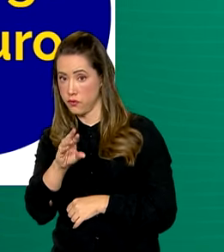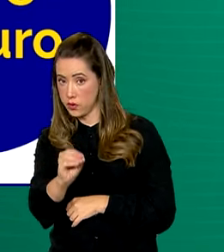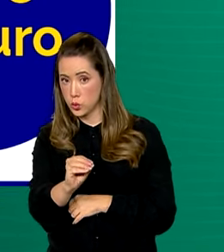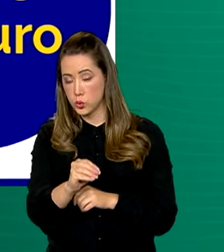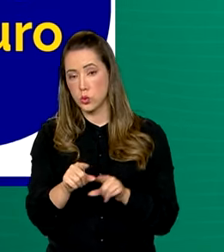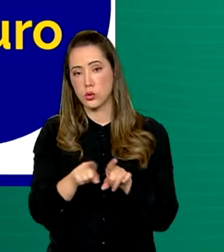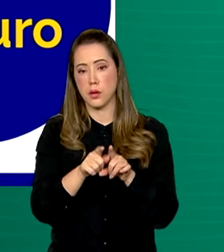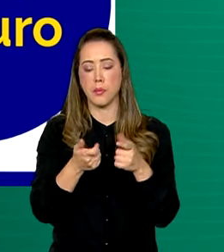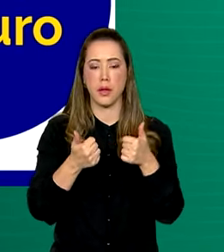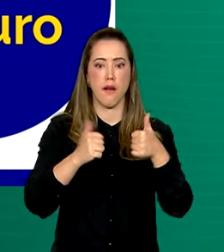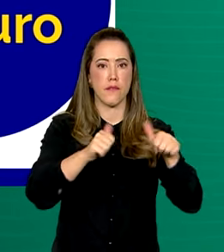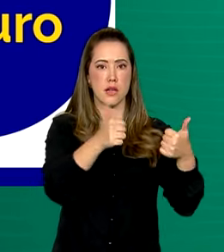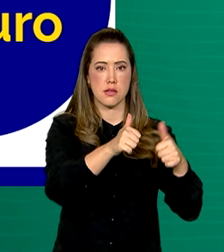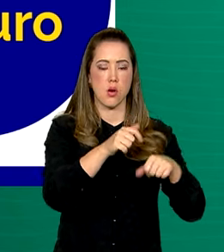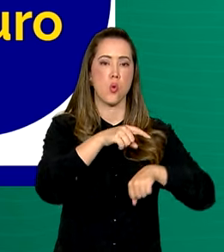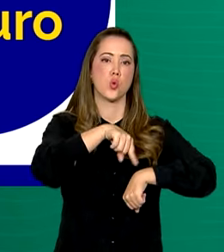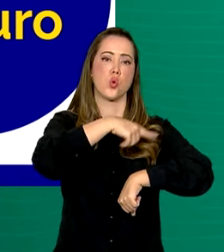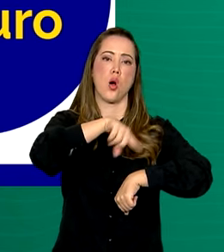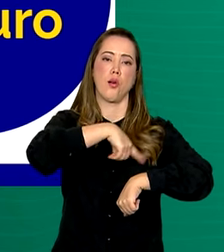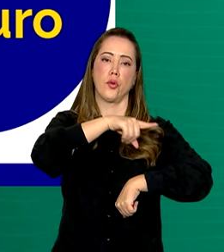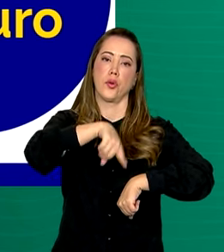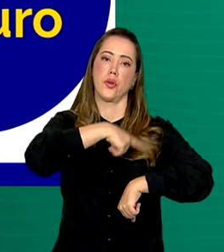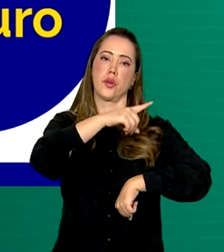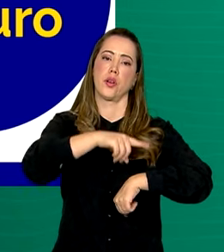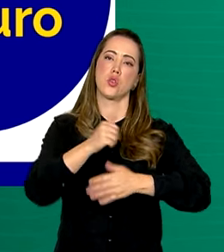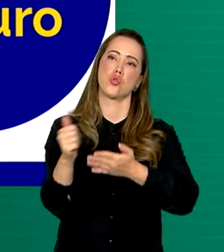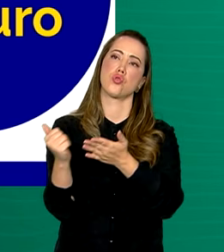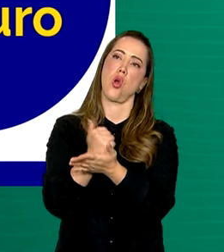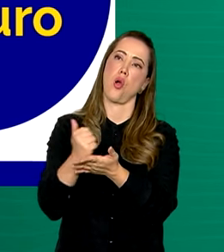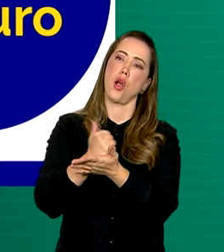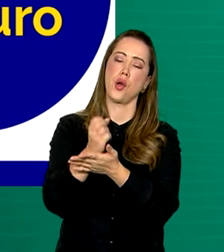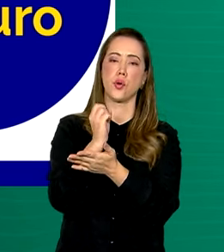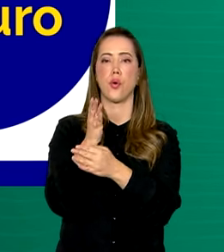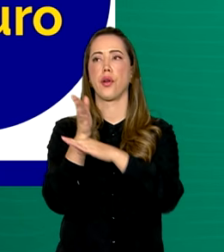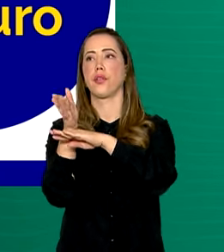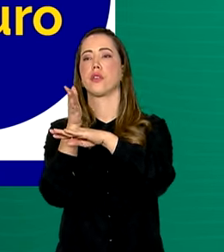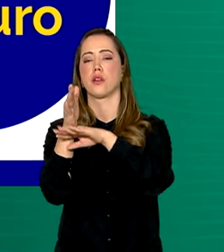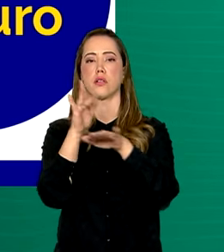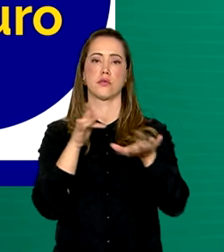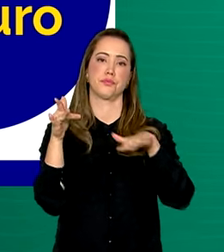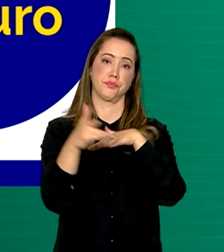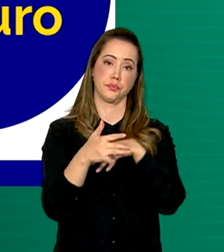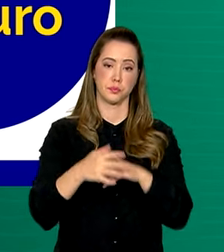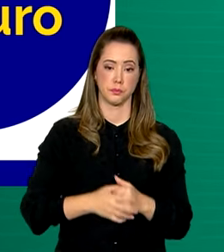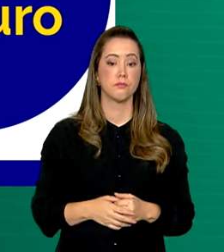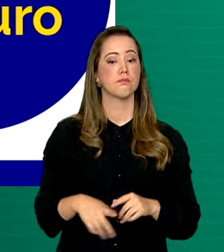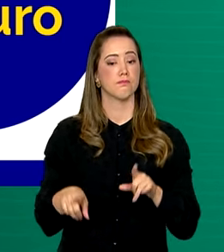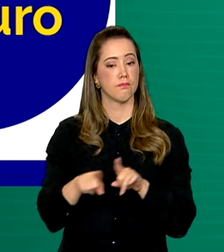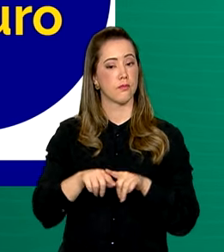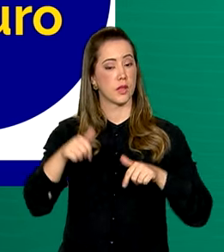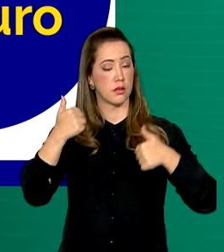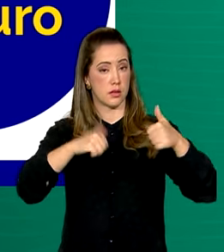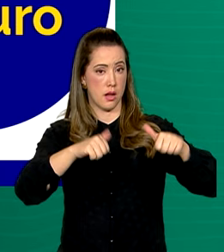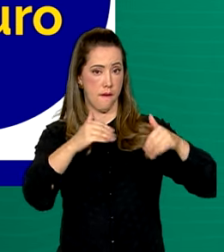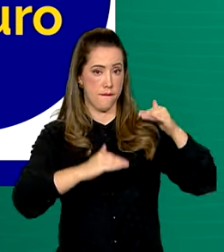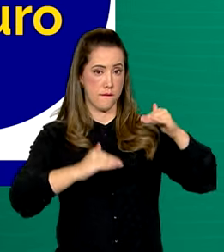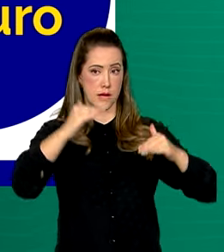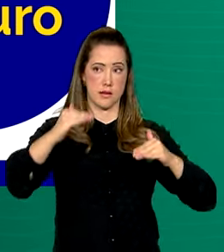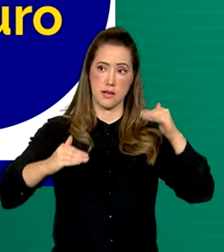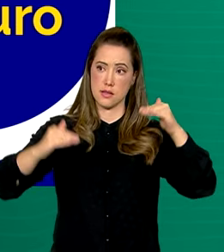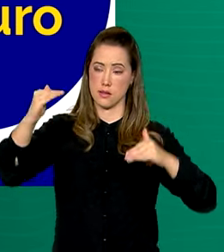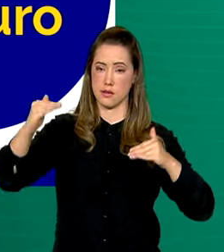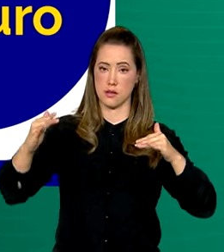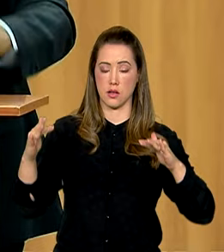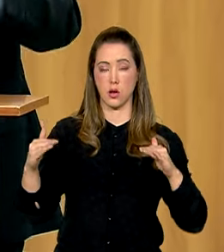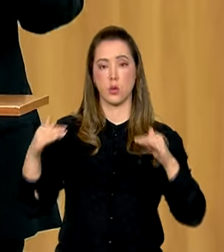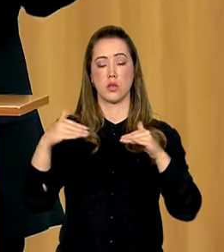da quantidade de tempo gasto pelas crianças jogando ou acessando redes sociais e os níveis de interação